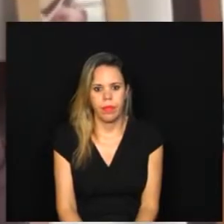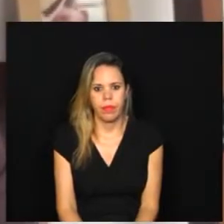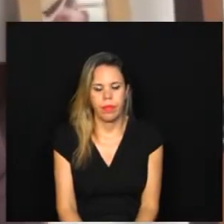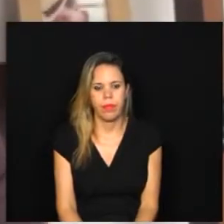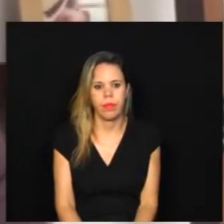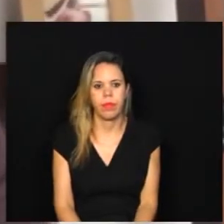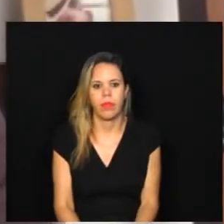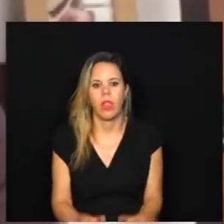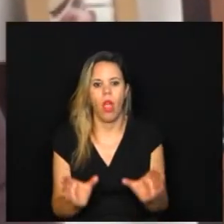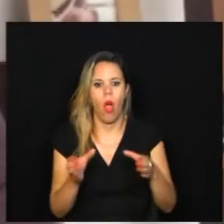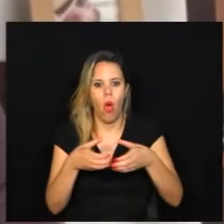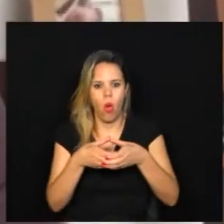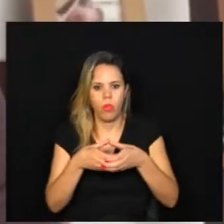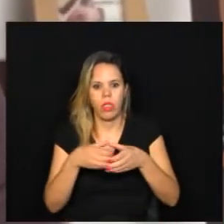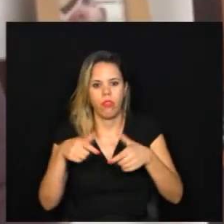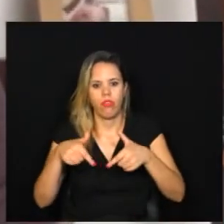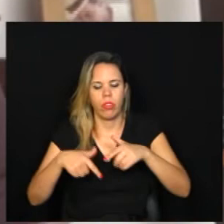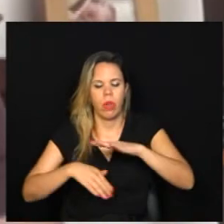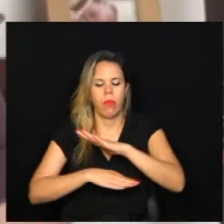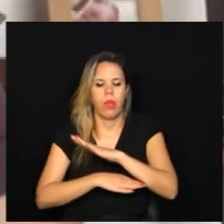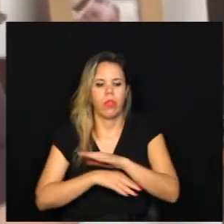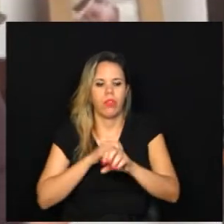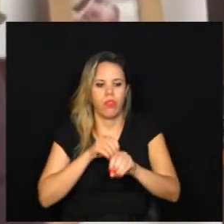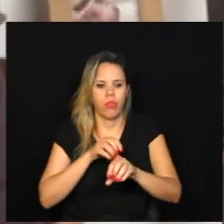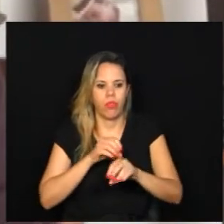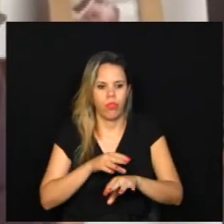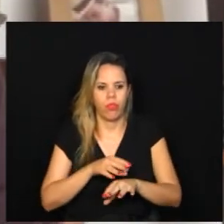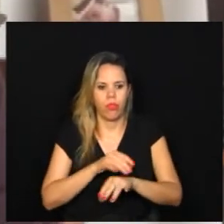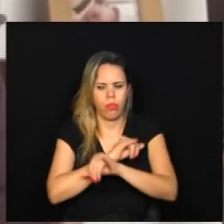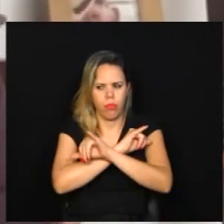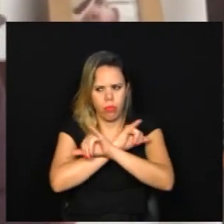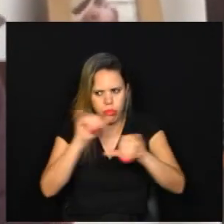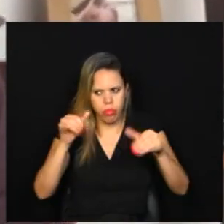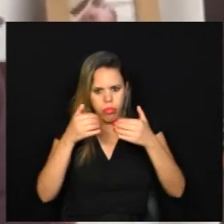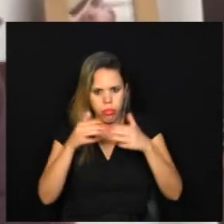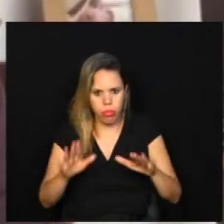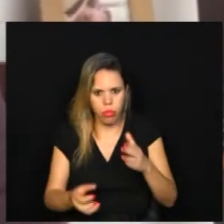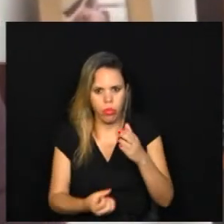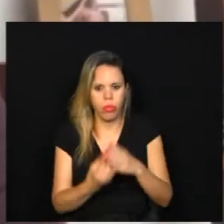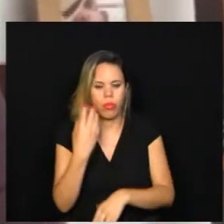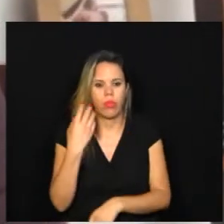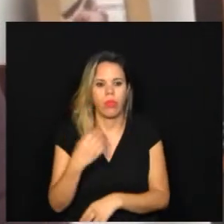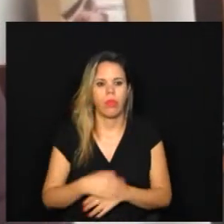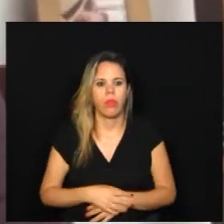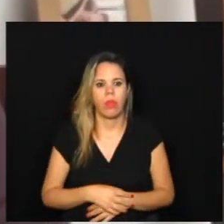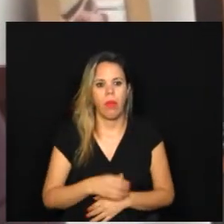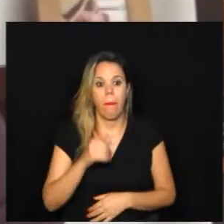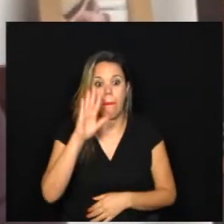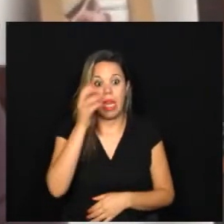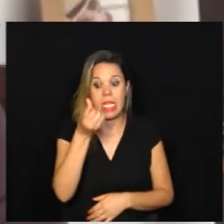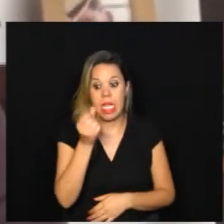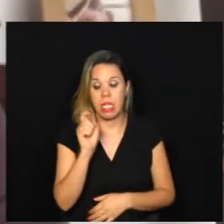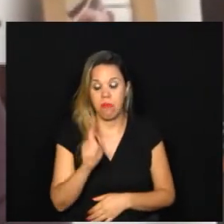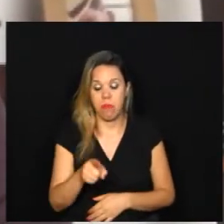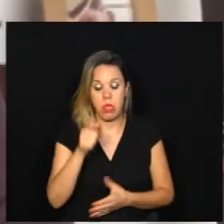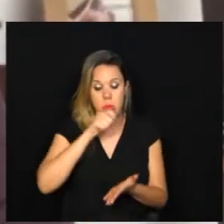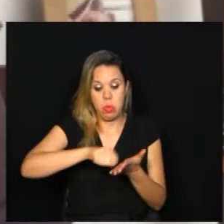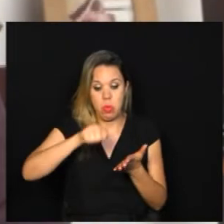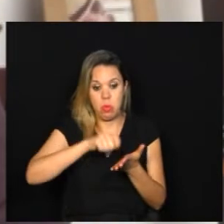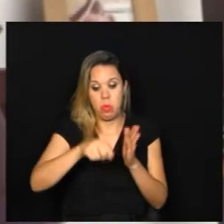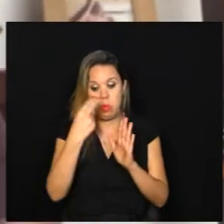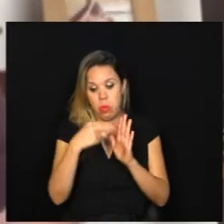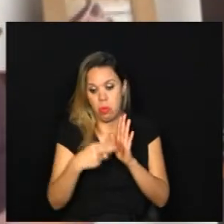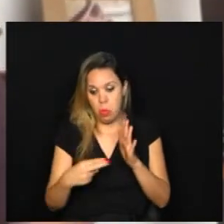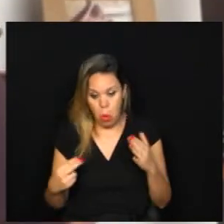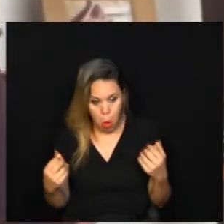A Comissão de Educação da Câmara de Campinas lançou uma campanha que já conta com mais de 6 mil assinaturas em